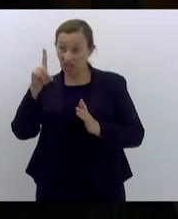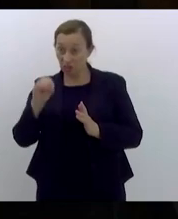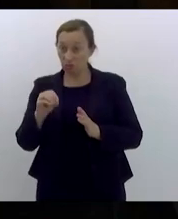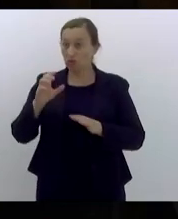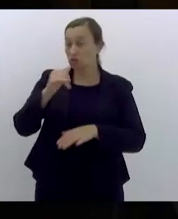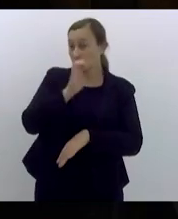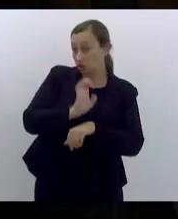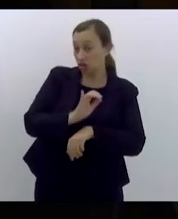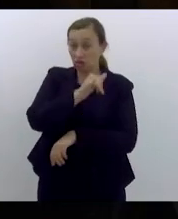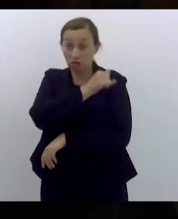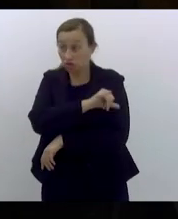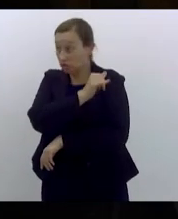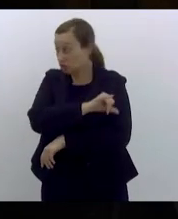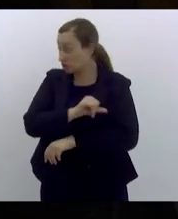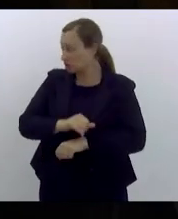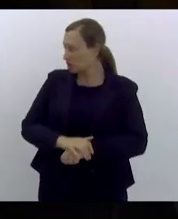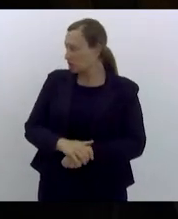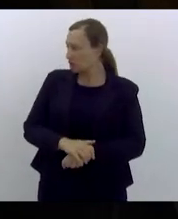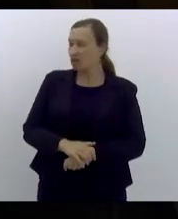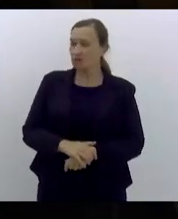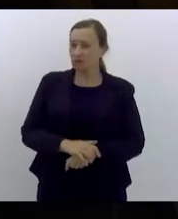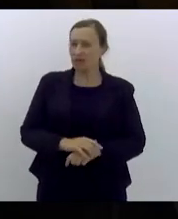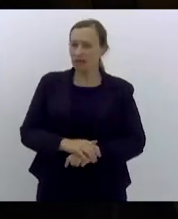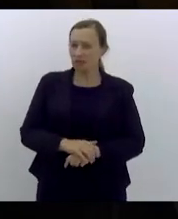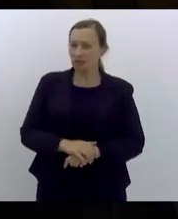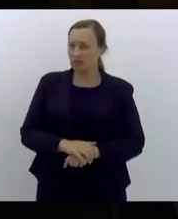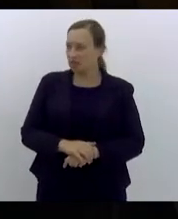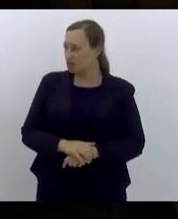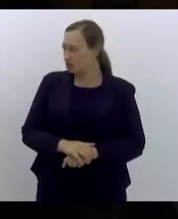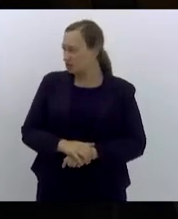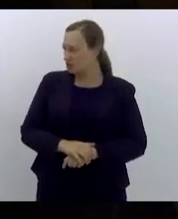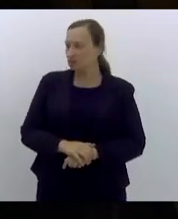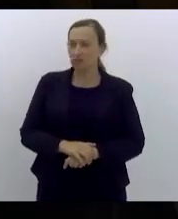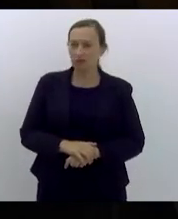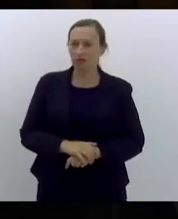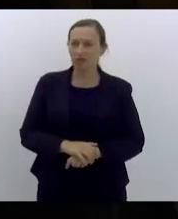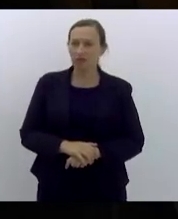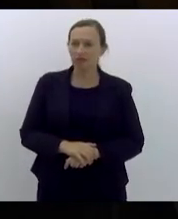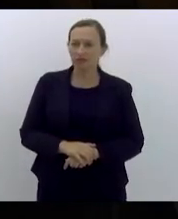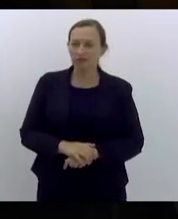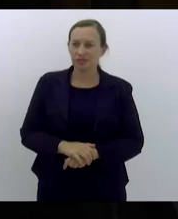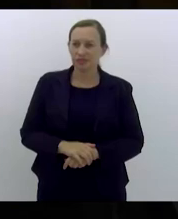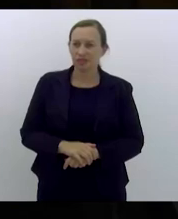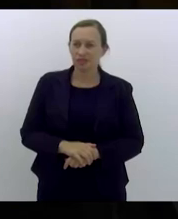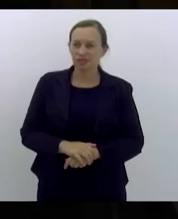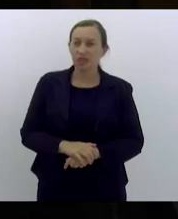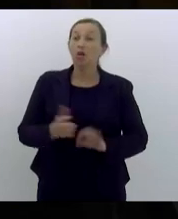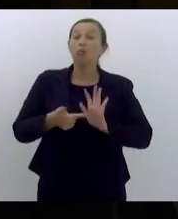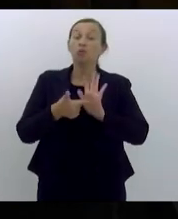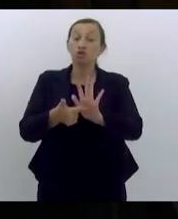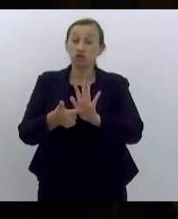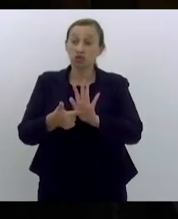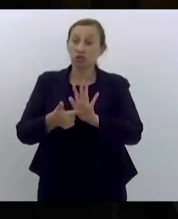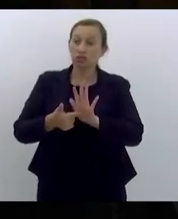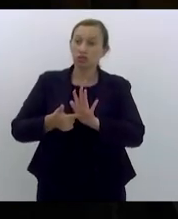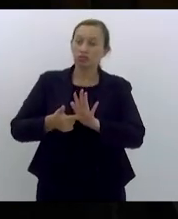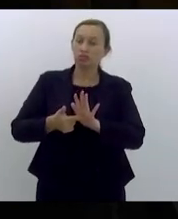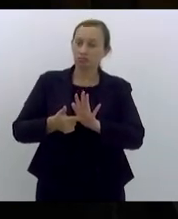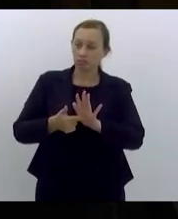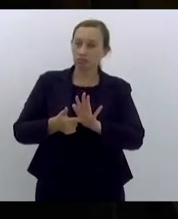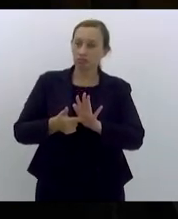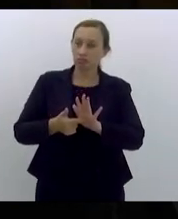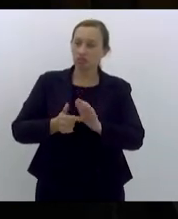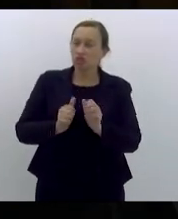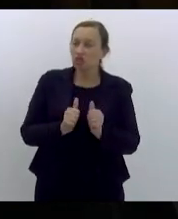e é importante que nós saibamos que esse sindicato tem sido mostrado atuante e combativo